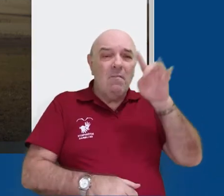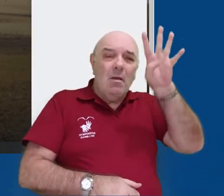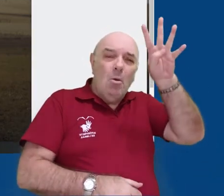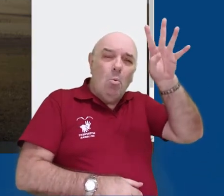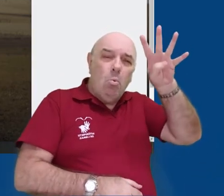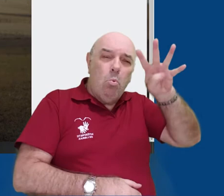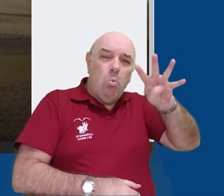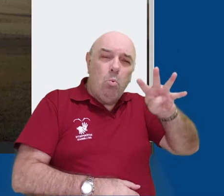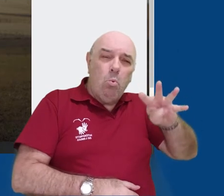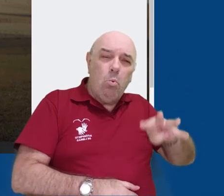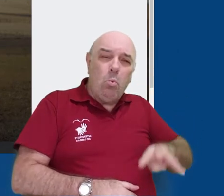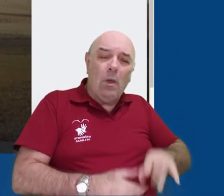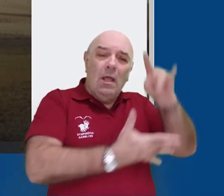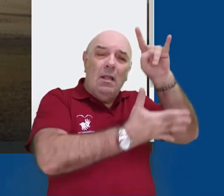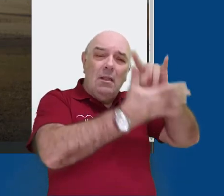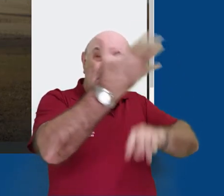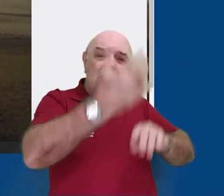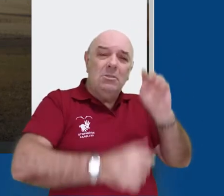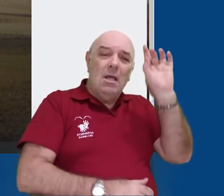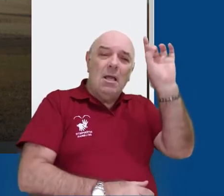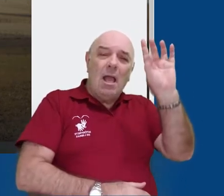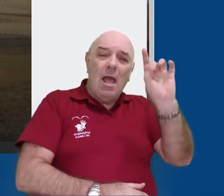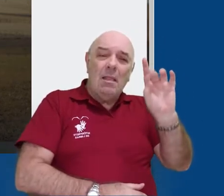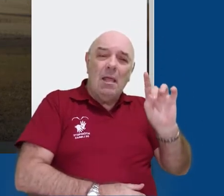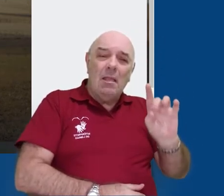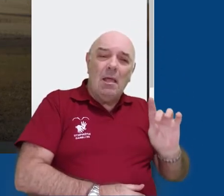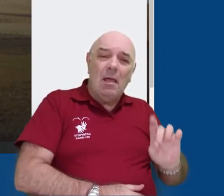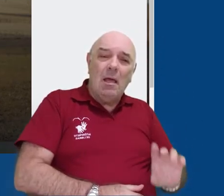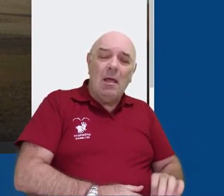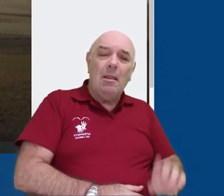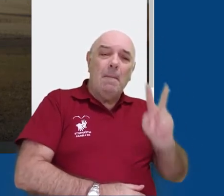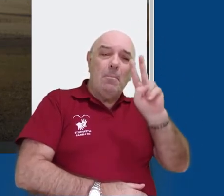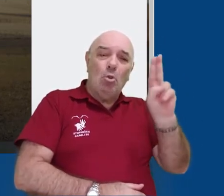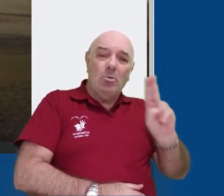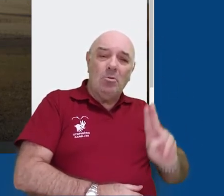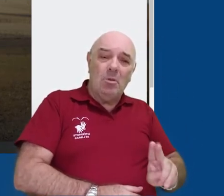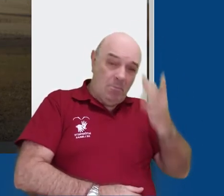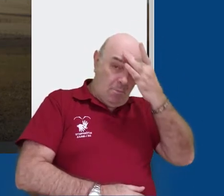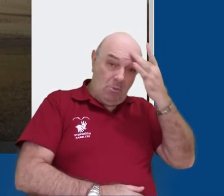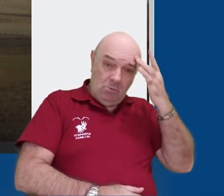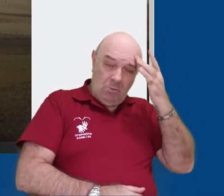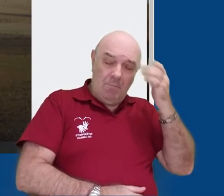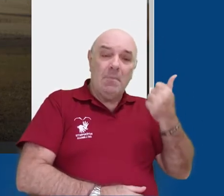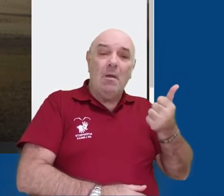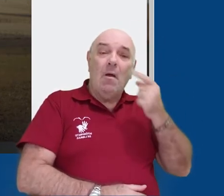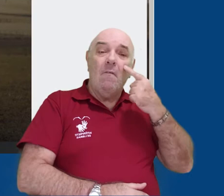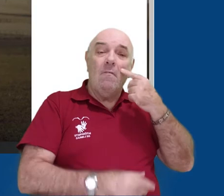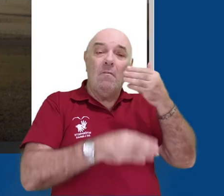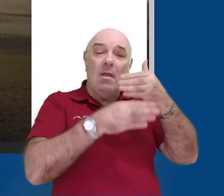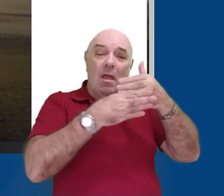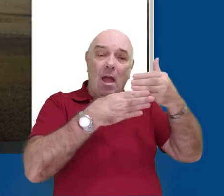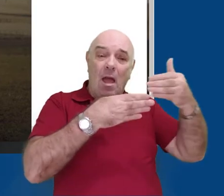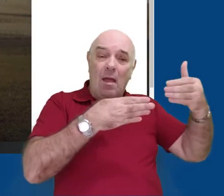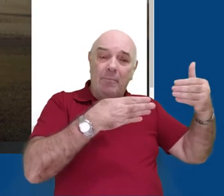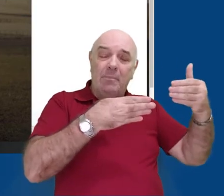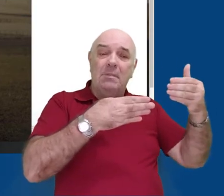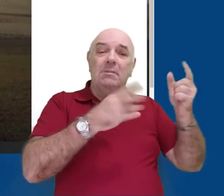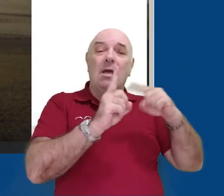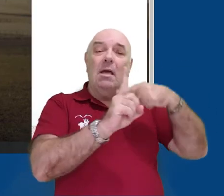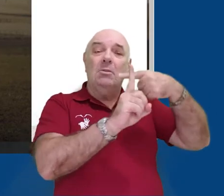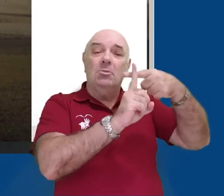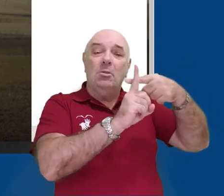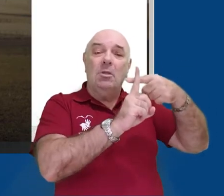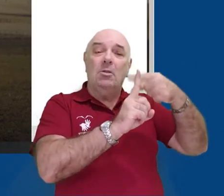conferir quem são os participantes no ícone no canto superior esquerdo. Nessa mesma aba, podemos